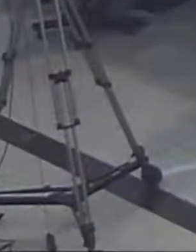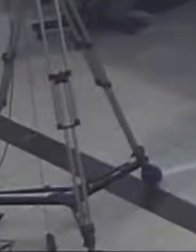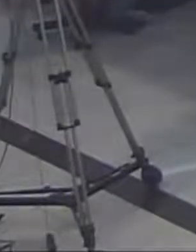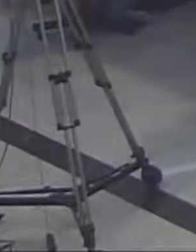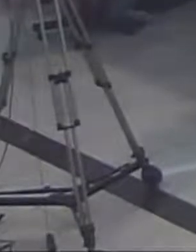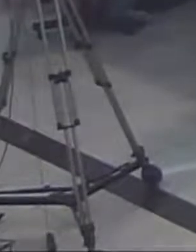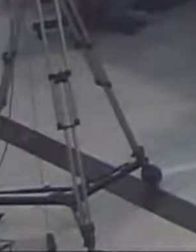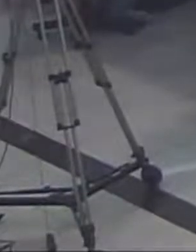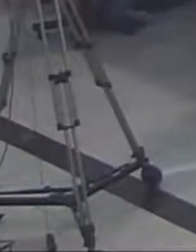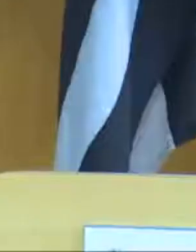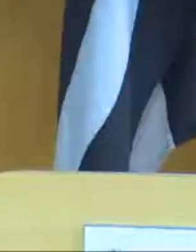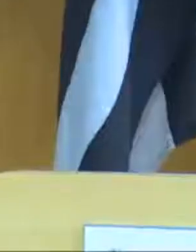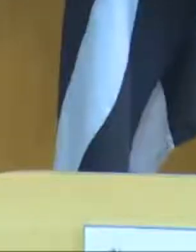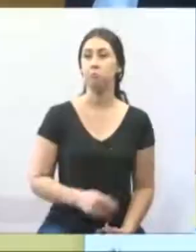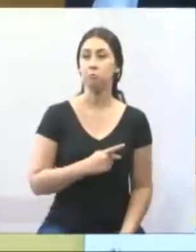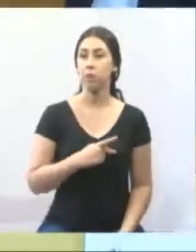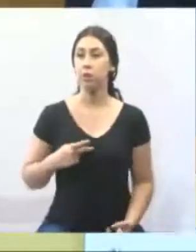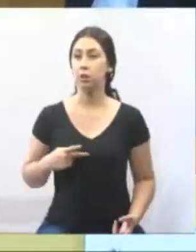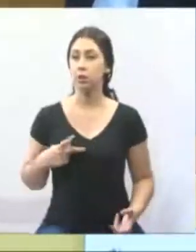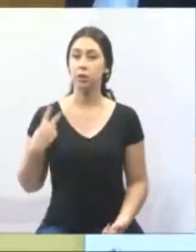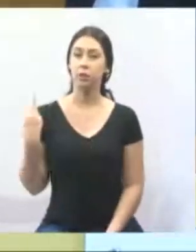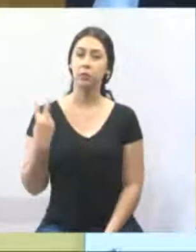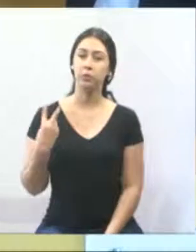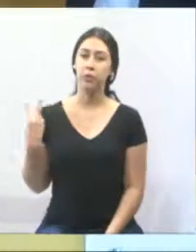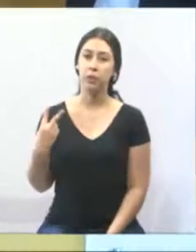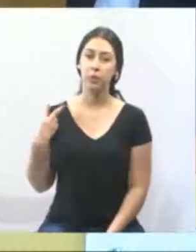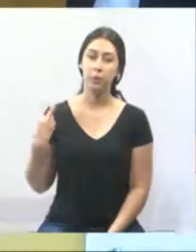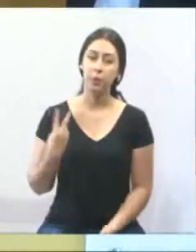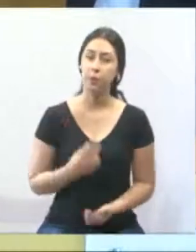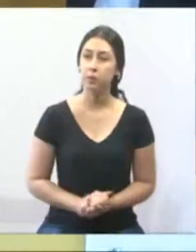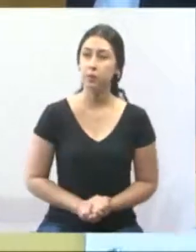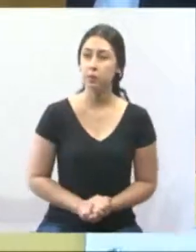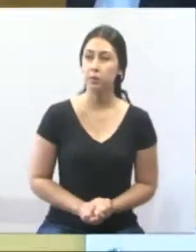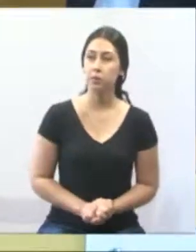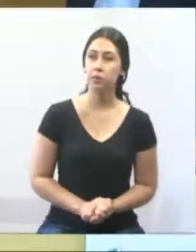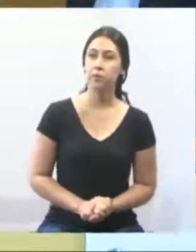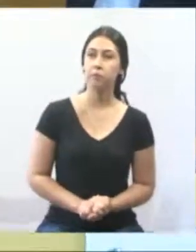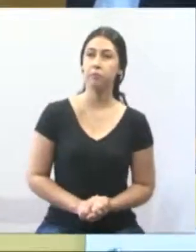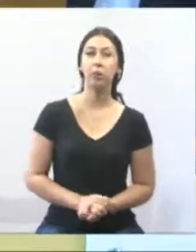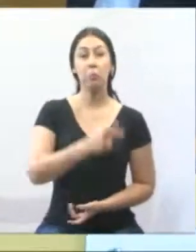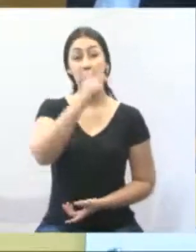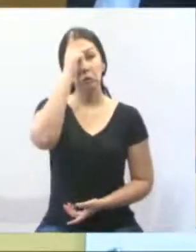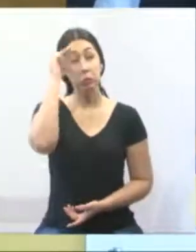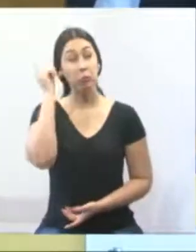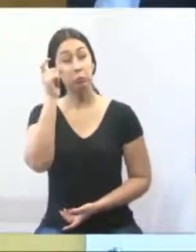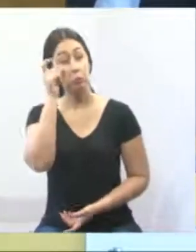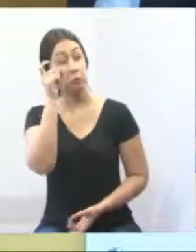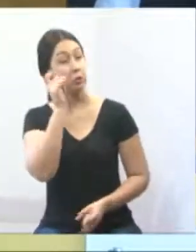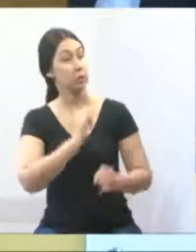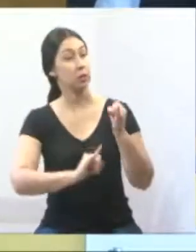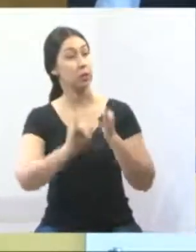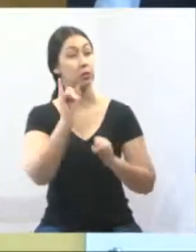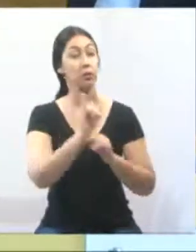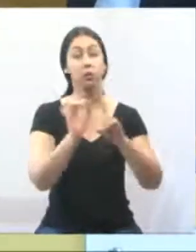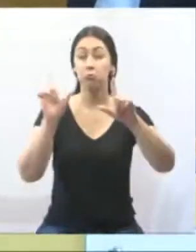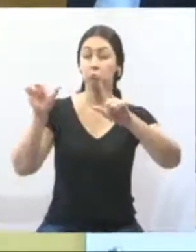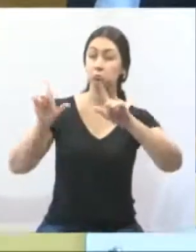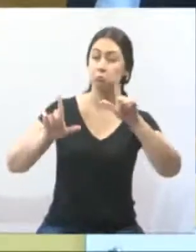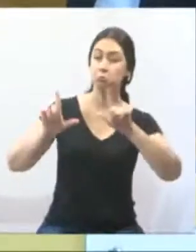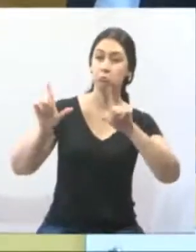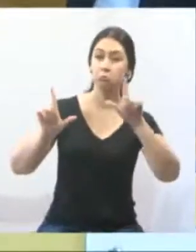Senhor presidente, vereadores, vereadoras, internautas, telespectadores,